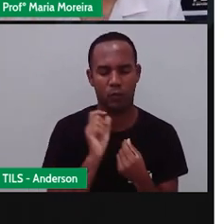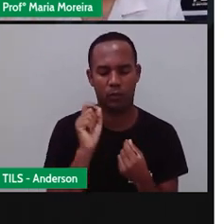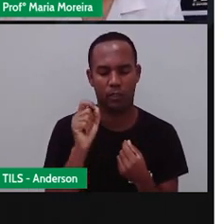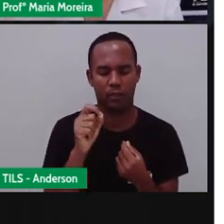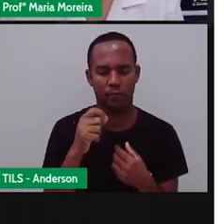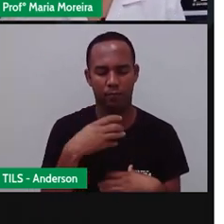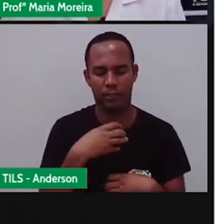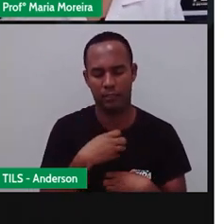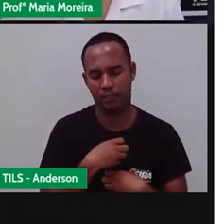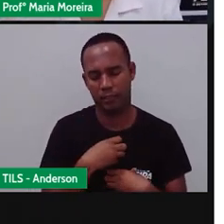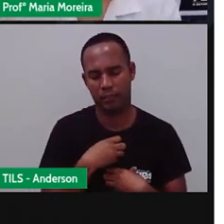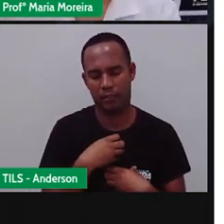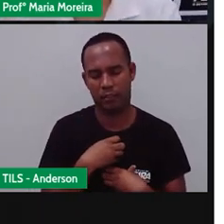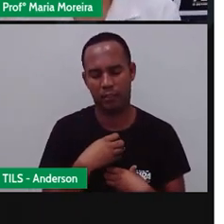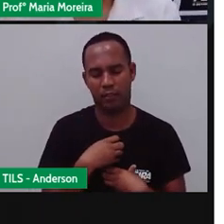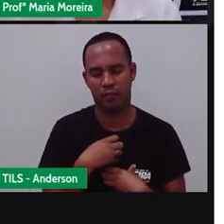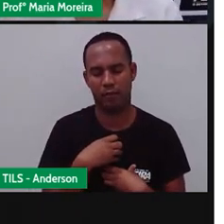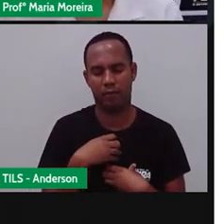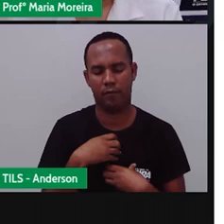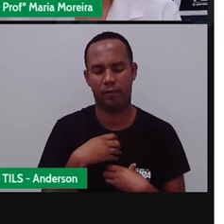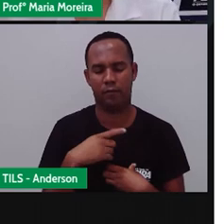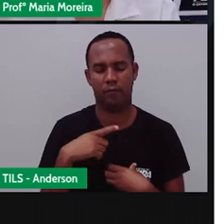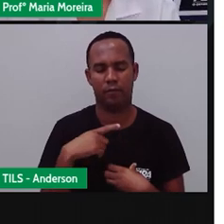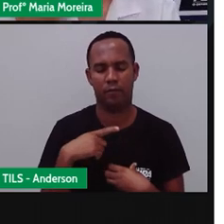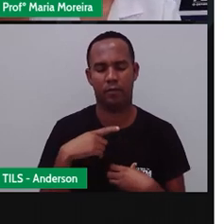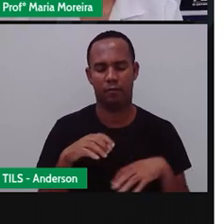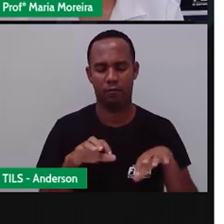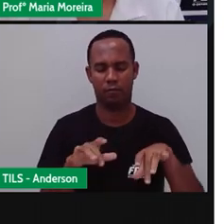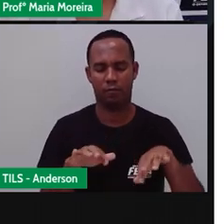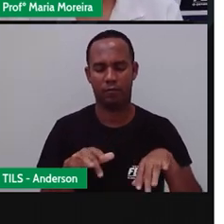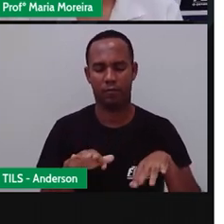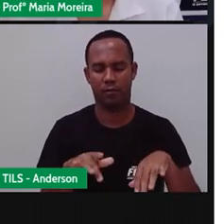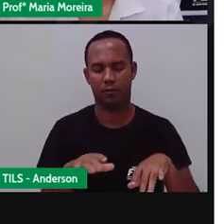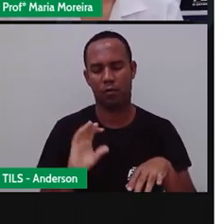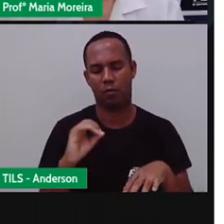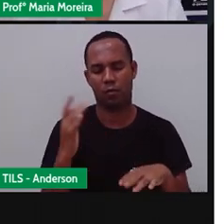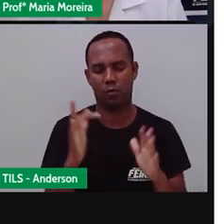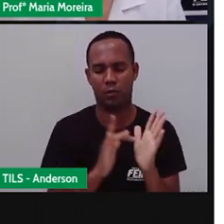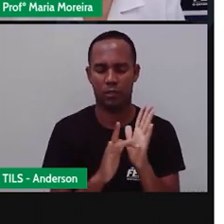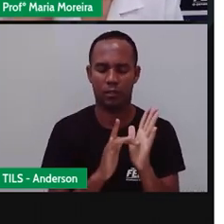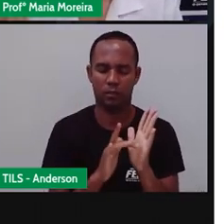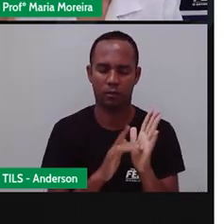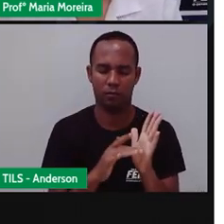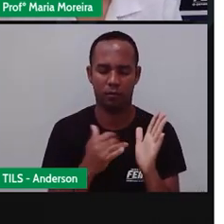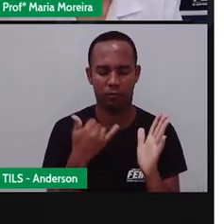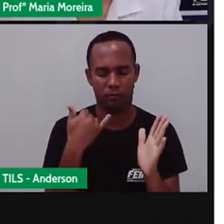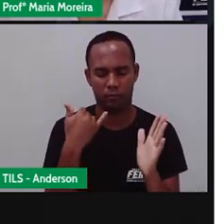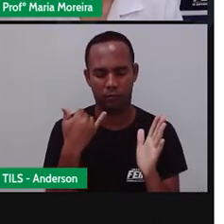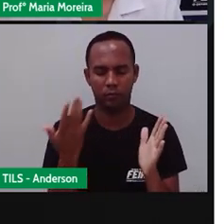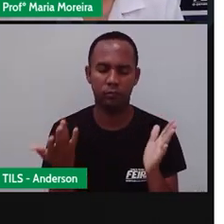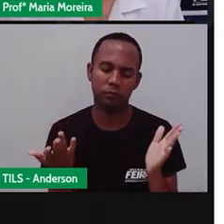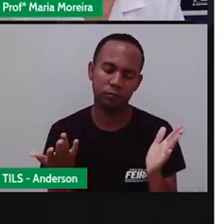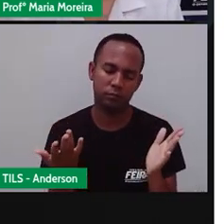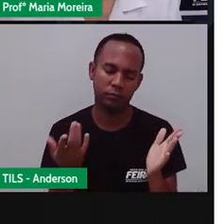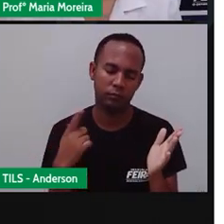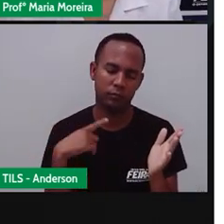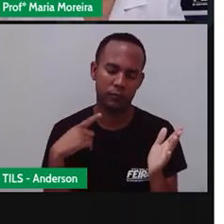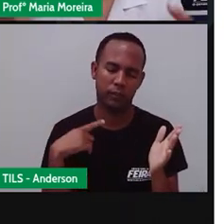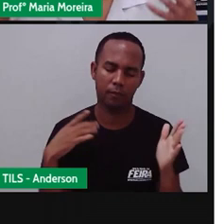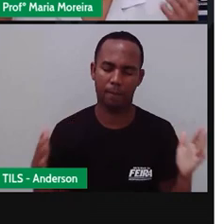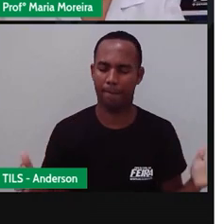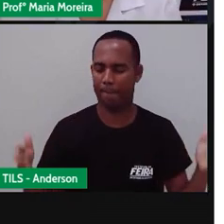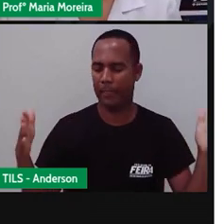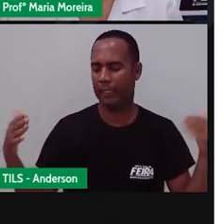sentir que a sua frente tem um computador. Porque ou um celular, né, que do lado vai ter algumas paredes. Se você